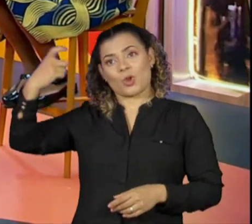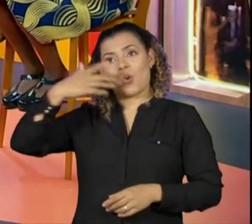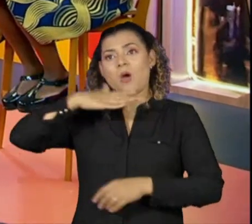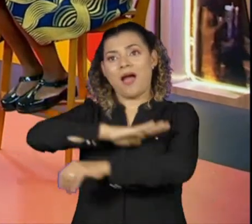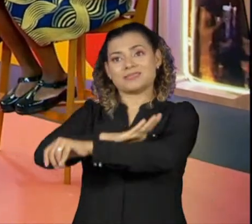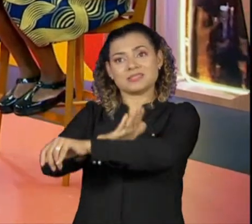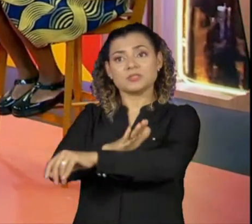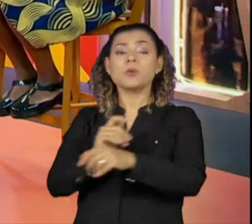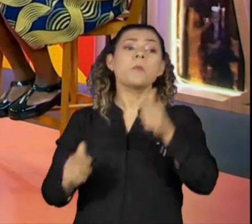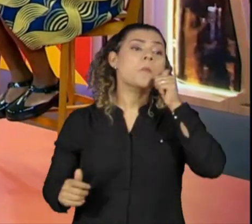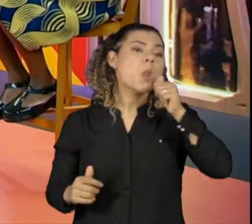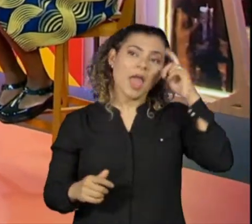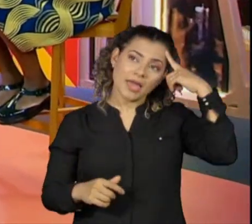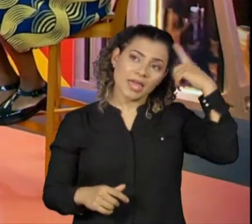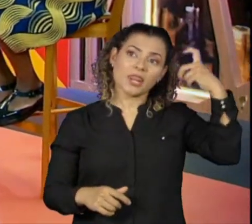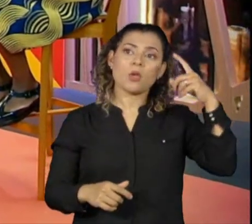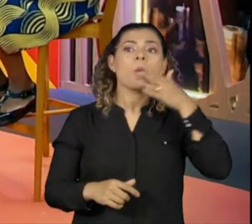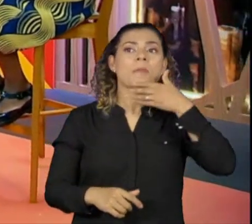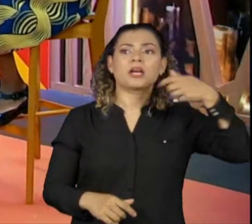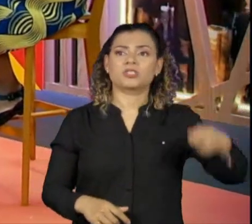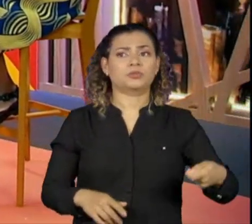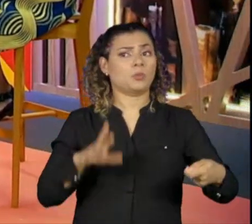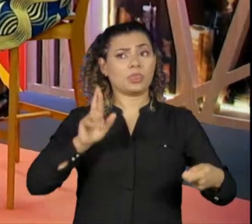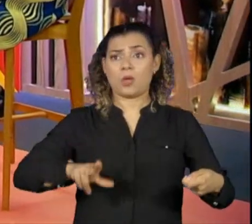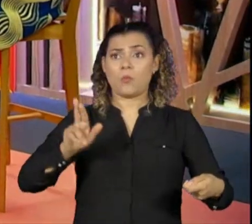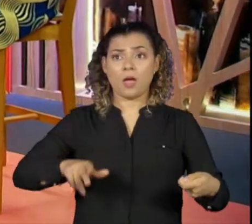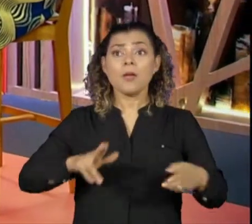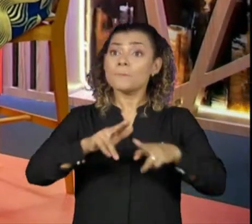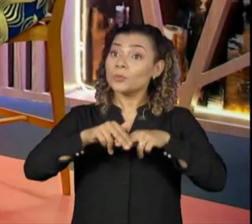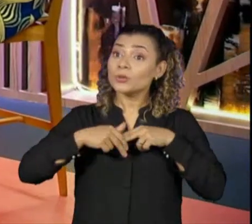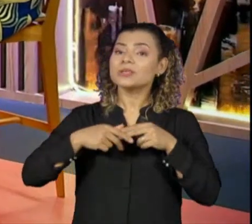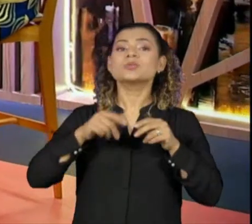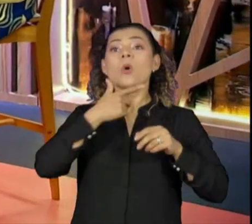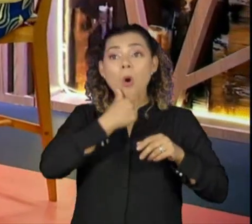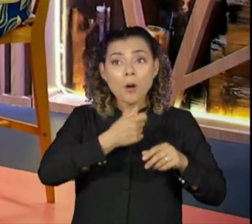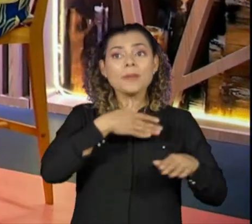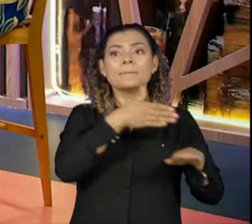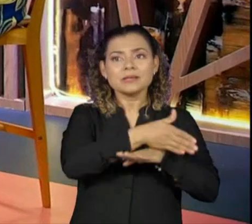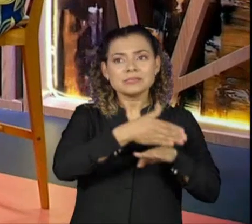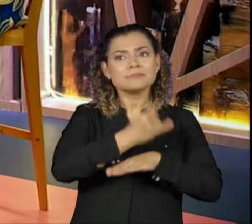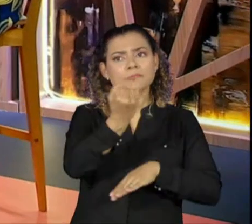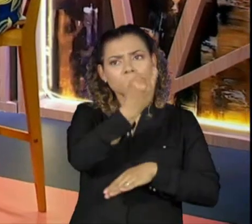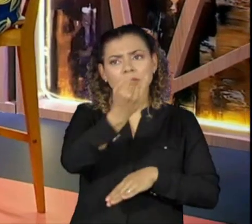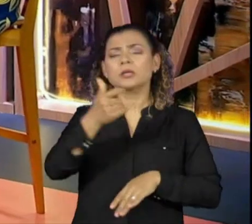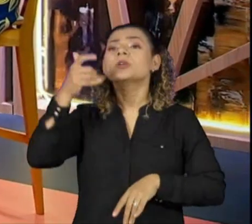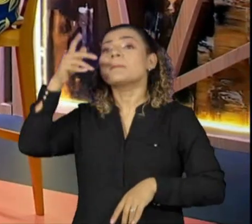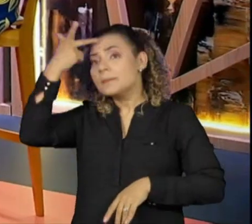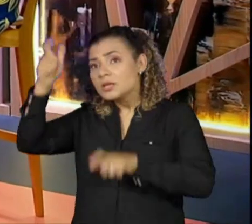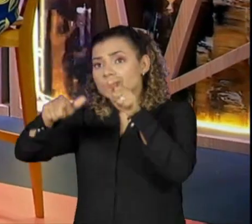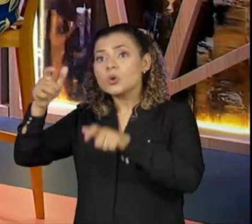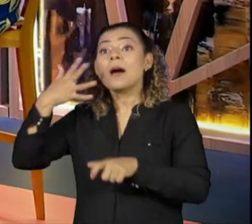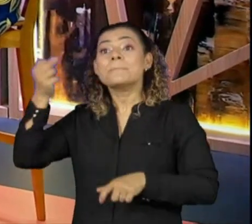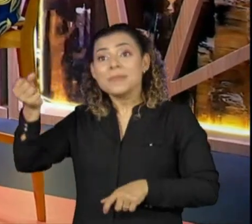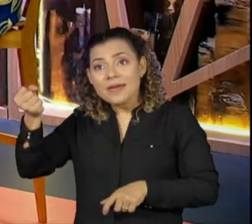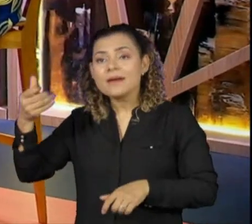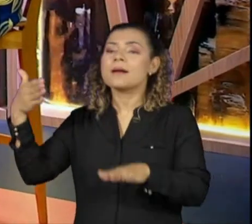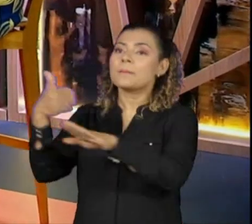machismo. E é fundamental que os homens se envolvam de forma concreta nessa